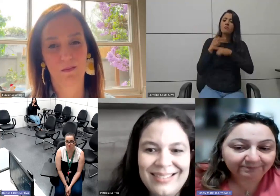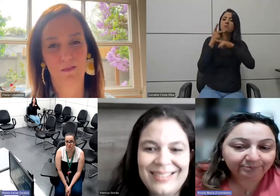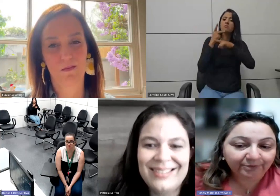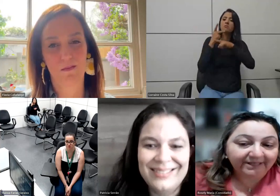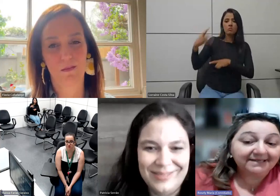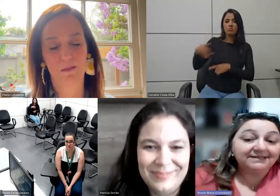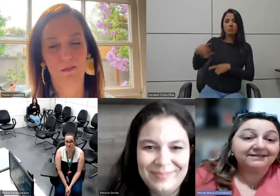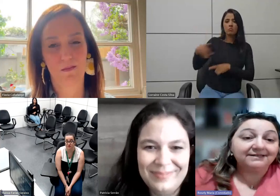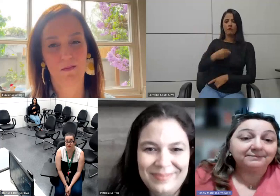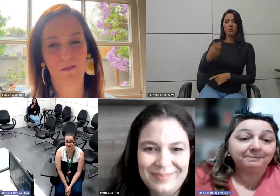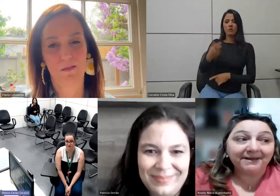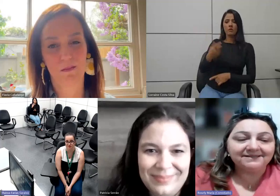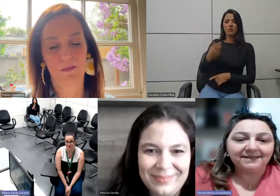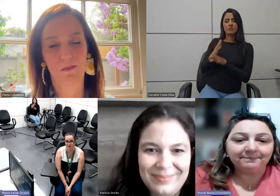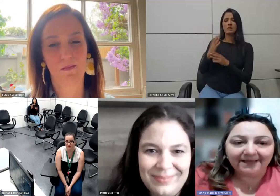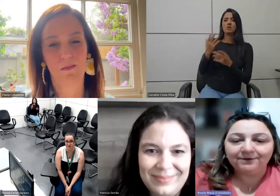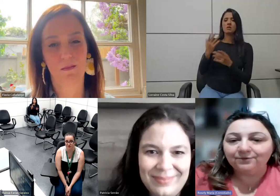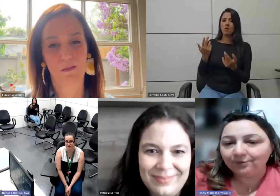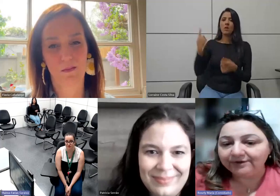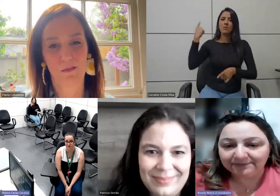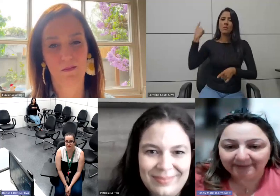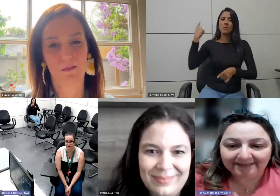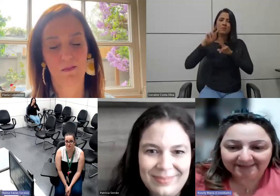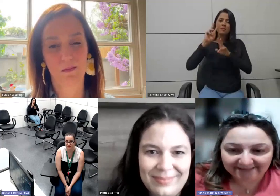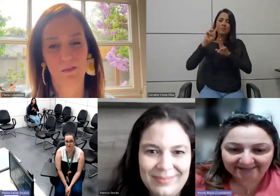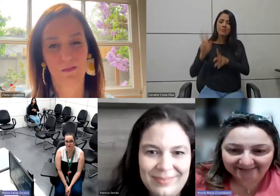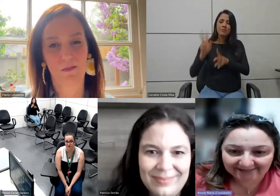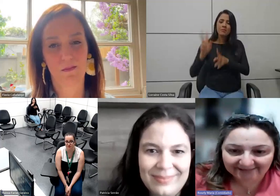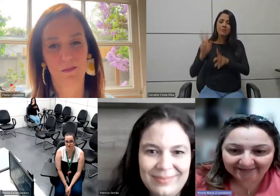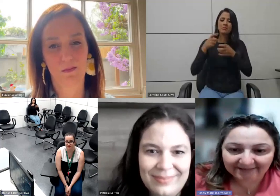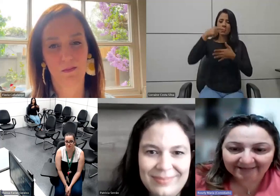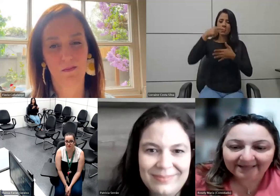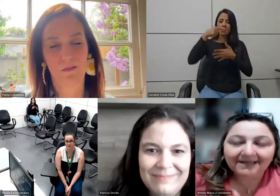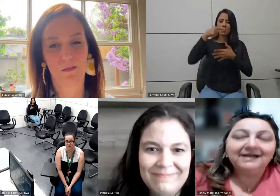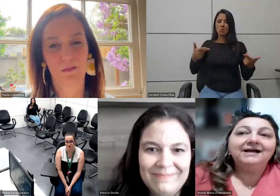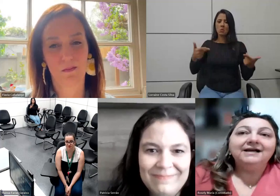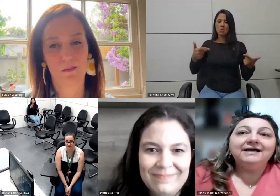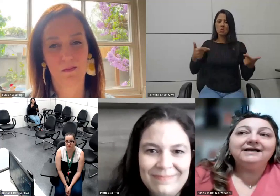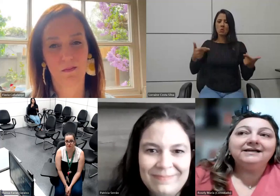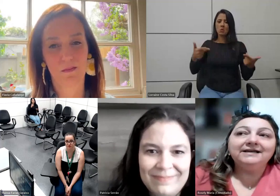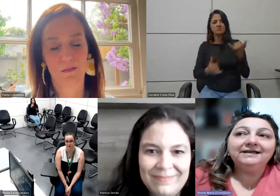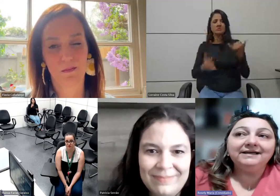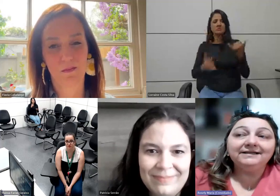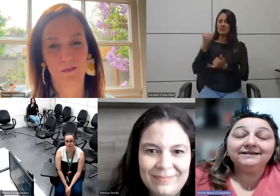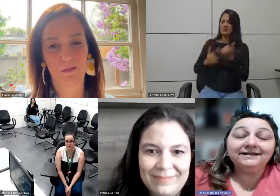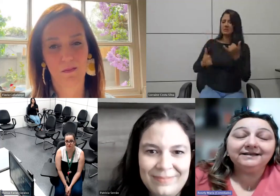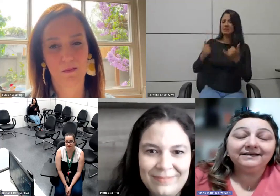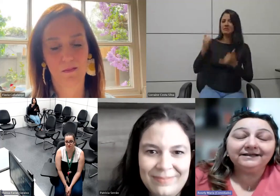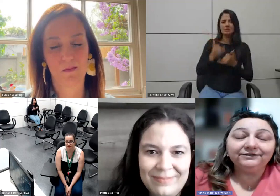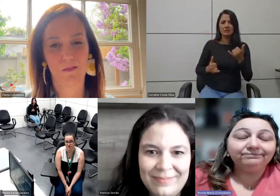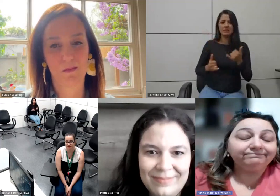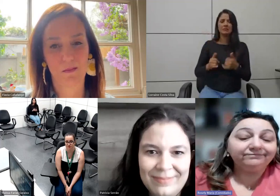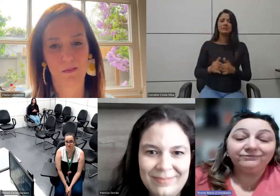para filho porque perceberam coisas parecidas e